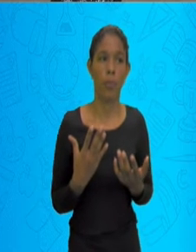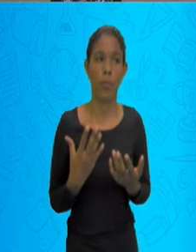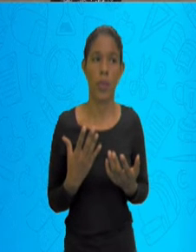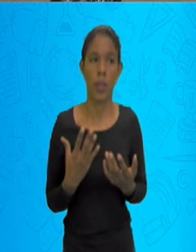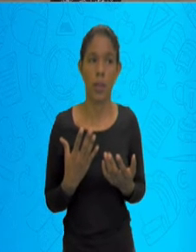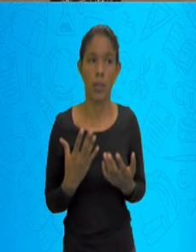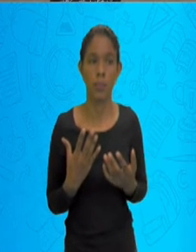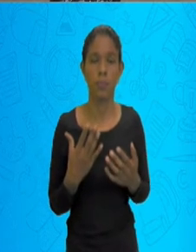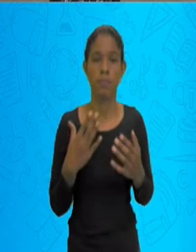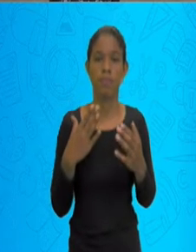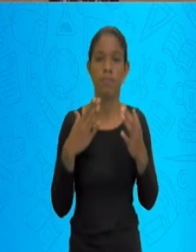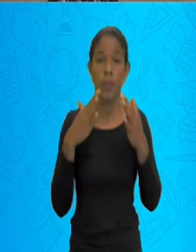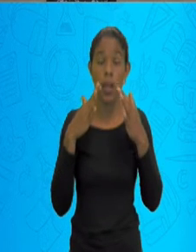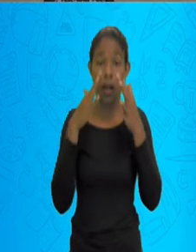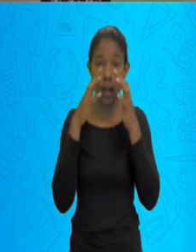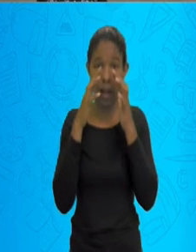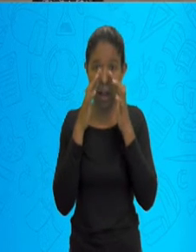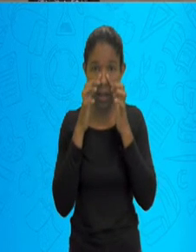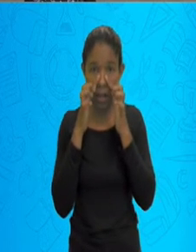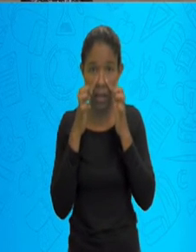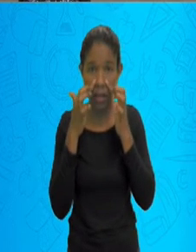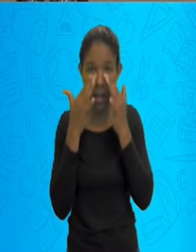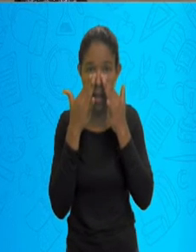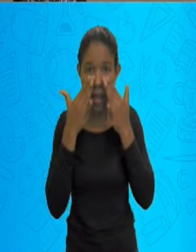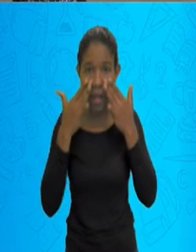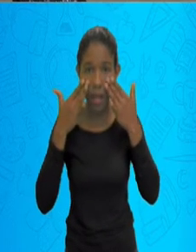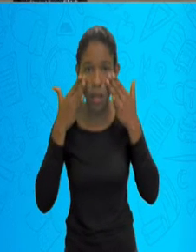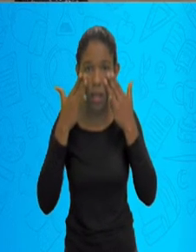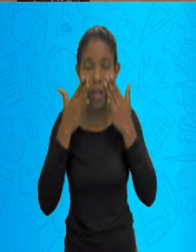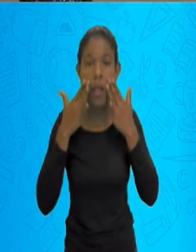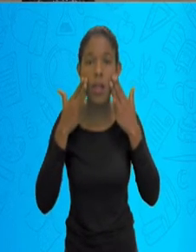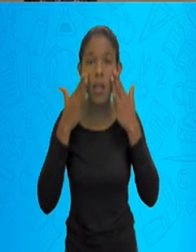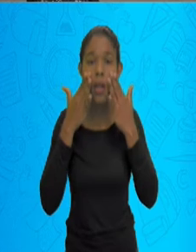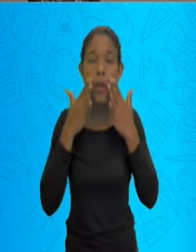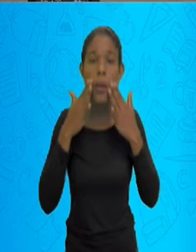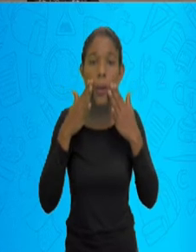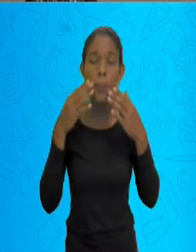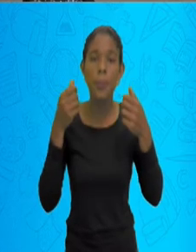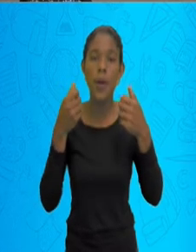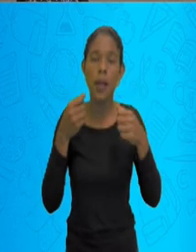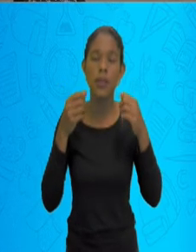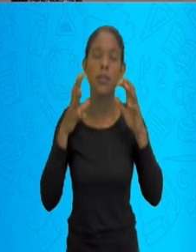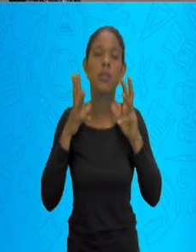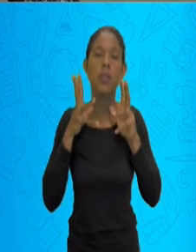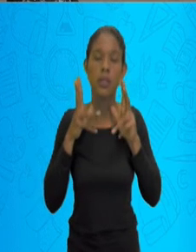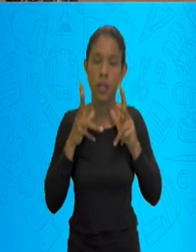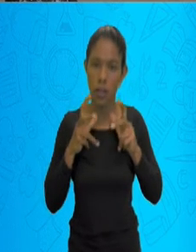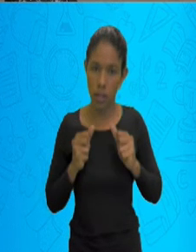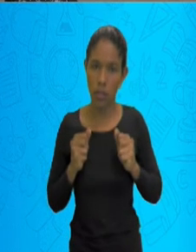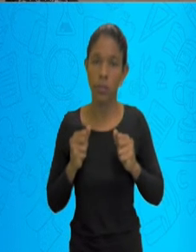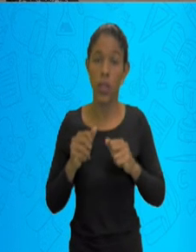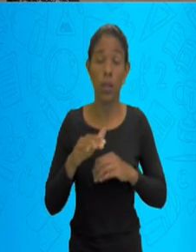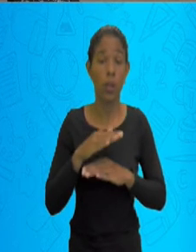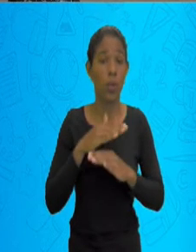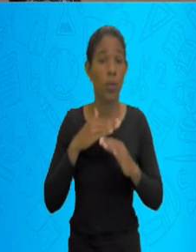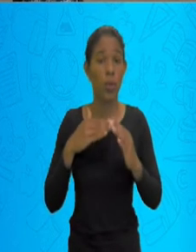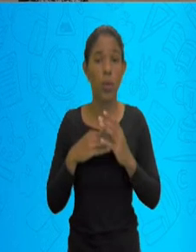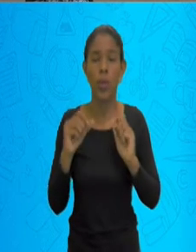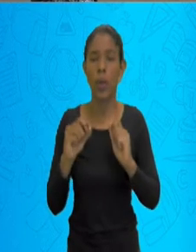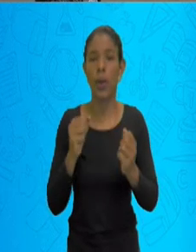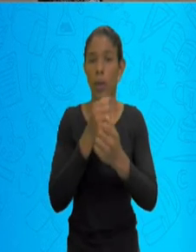principalmente das fossas nasais, elas têm que ser bem organizadas. Então, tudo isso é reflexo.